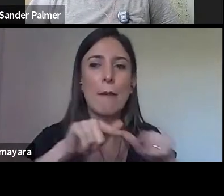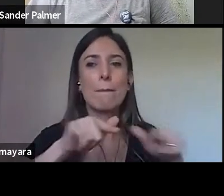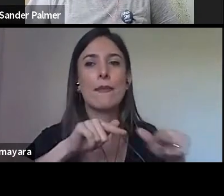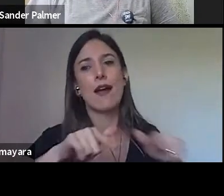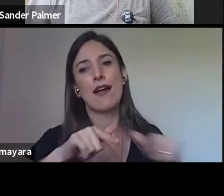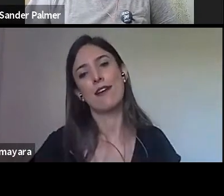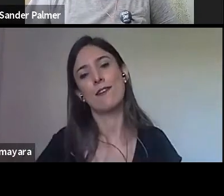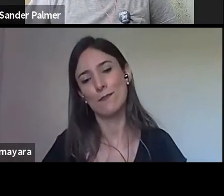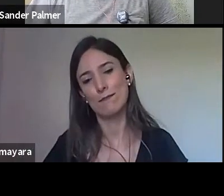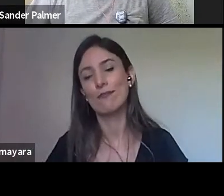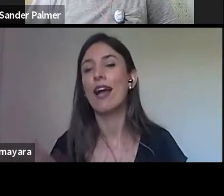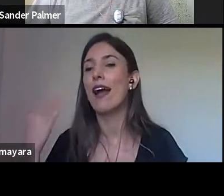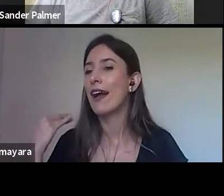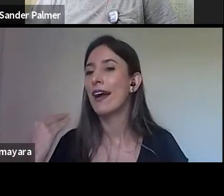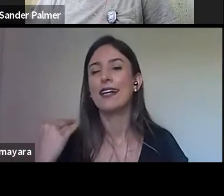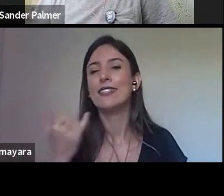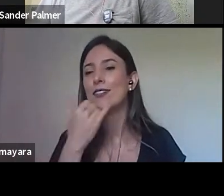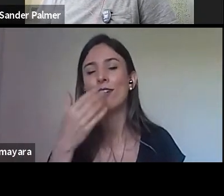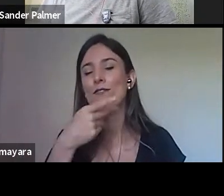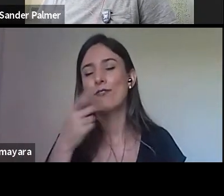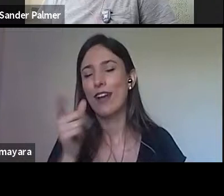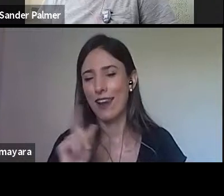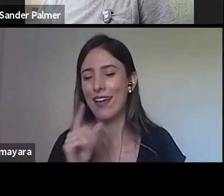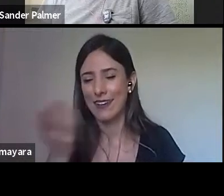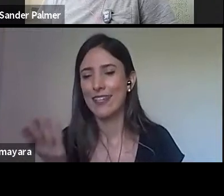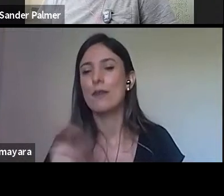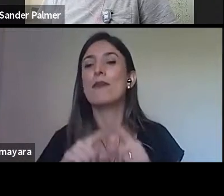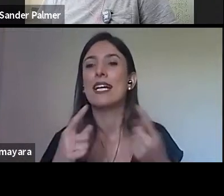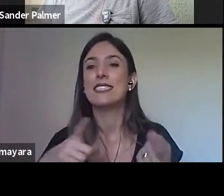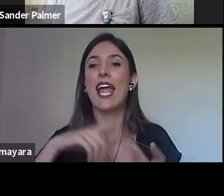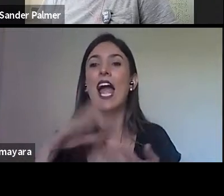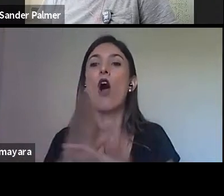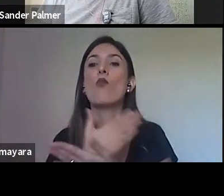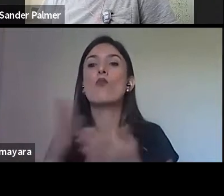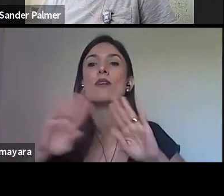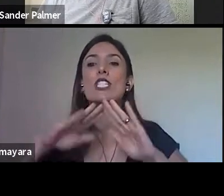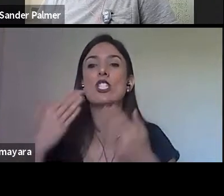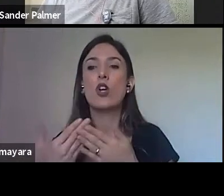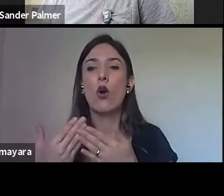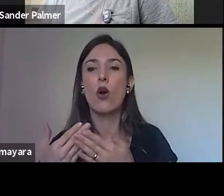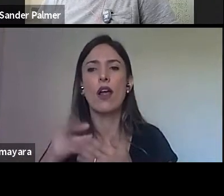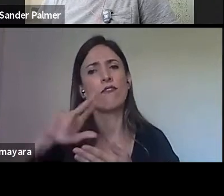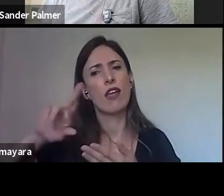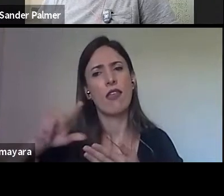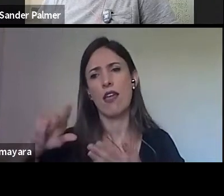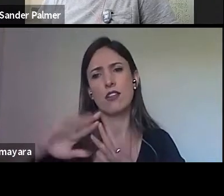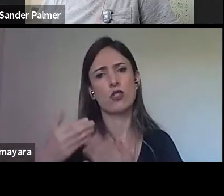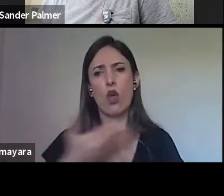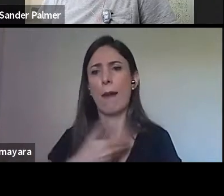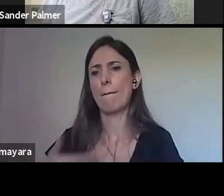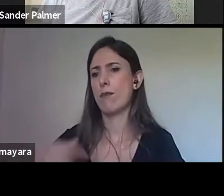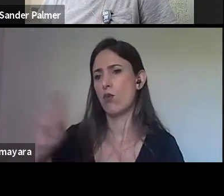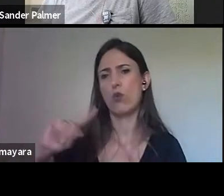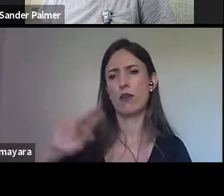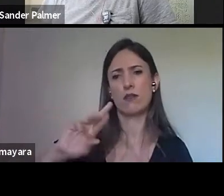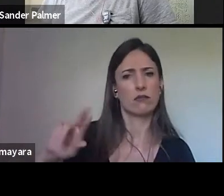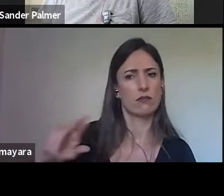falei, por exemplo, que a gente vai ter algumas escolas, mas que não são escolas públicas, e a gente pode pensar